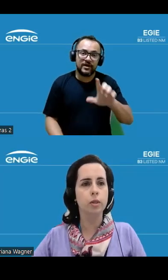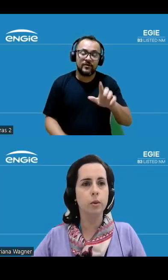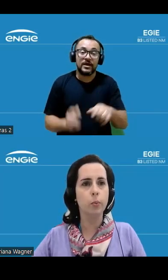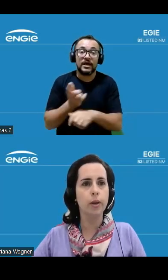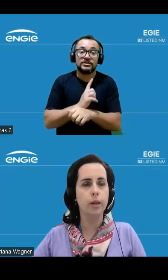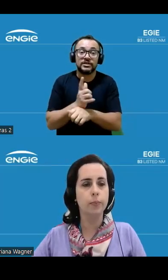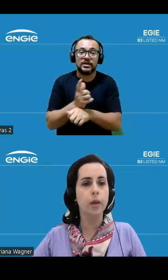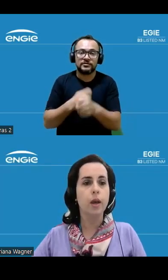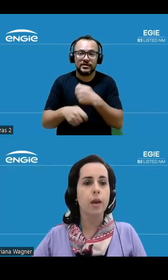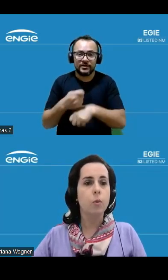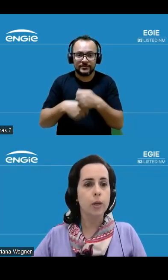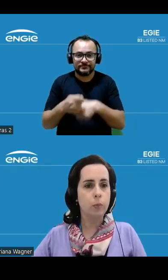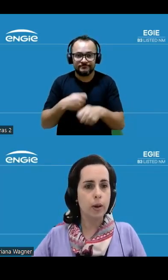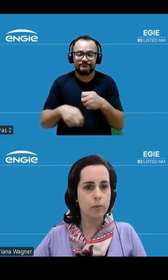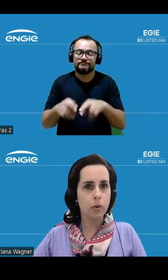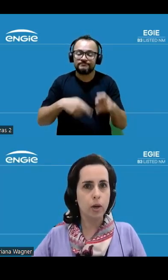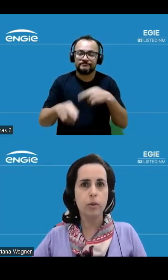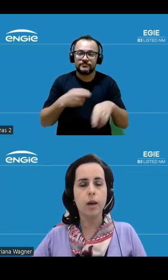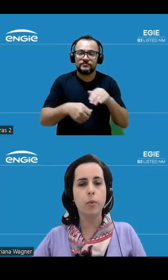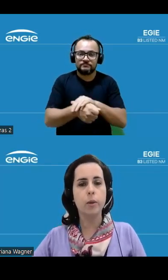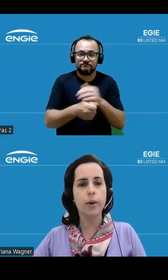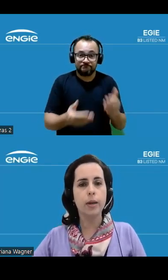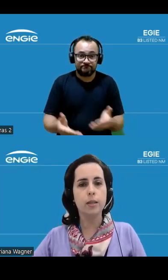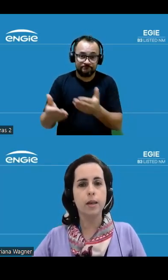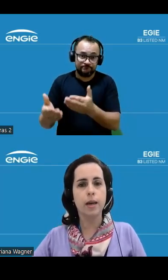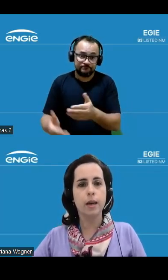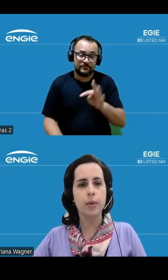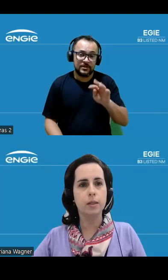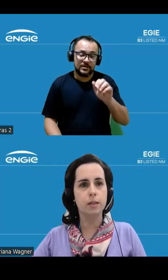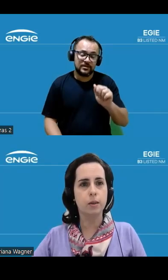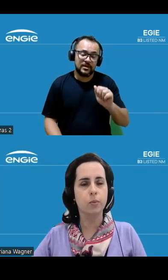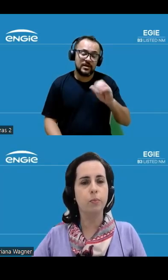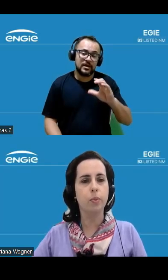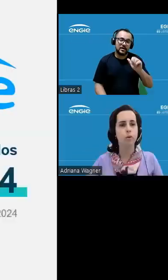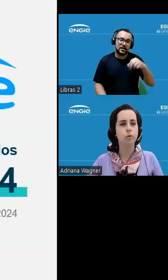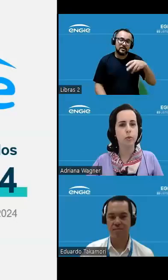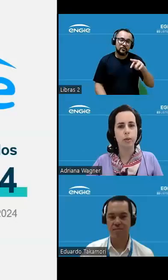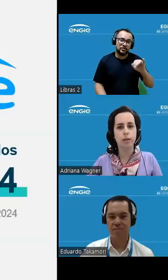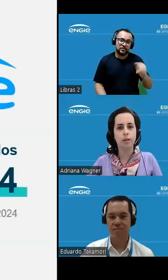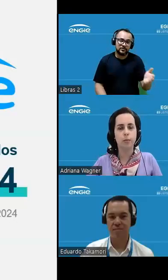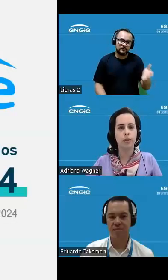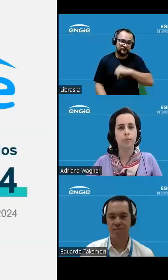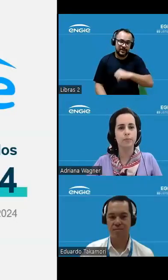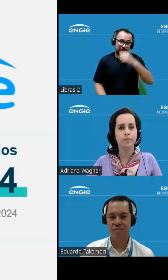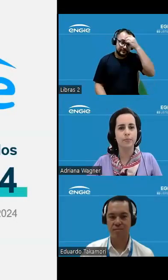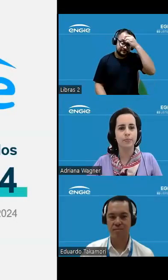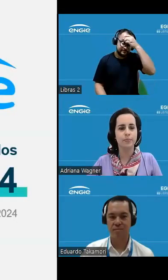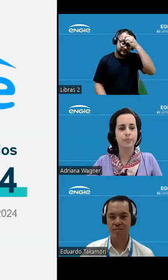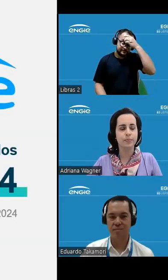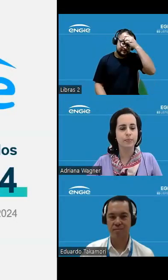investidores da companhia. Eu passo a palavra agora ao Takamori para iniciar a apresentação. Pode prosseguir, Takamori.